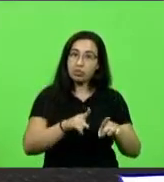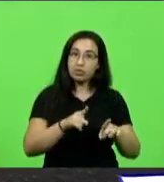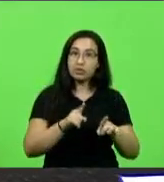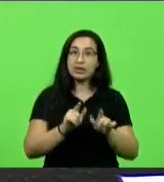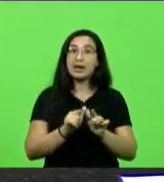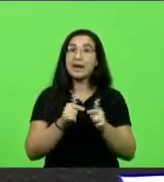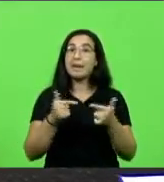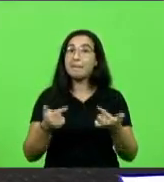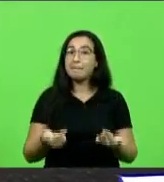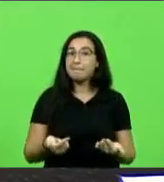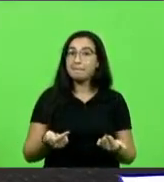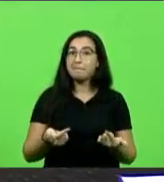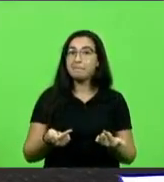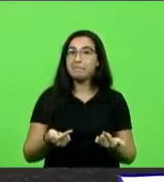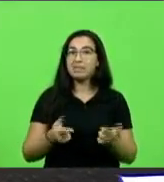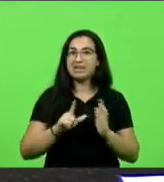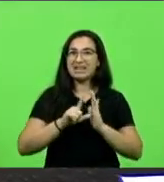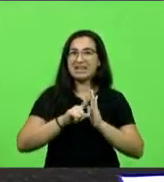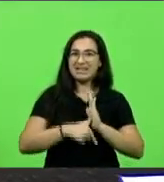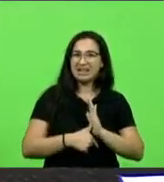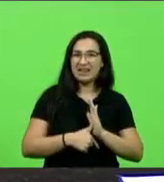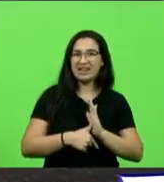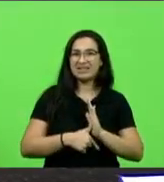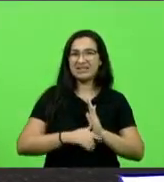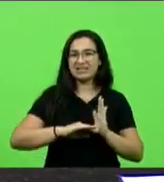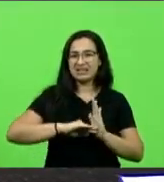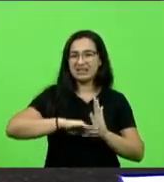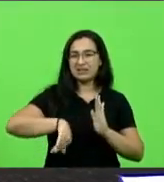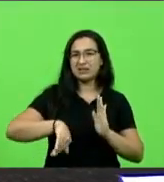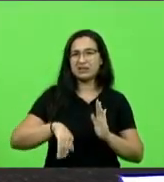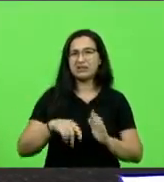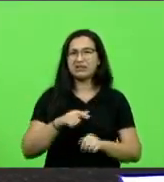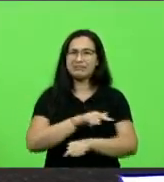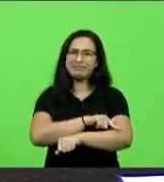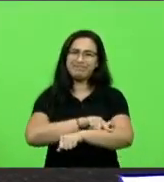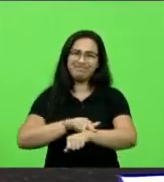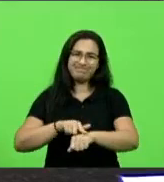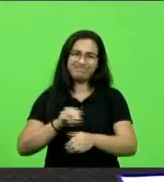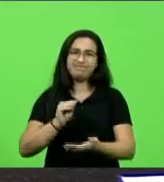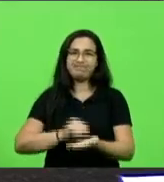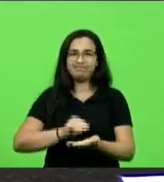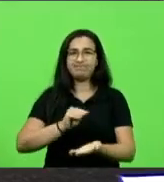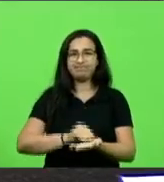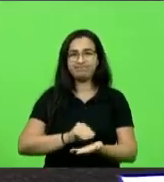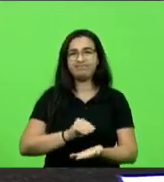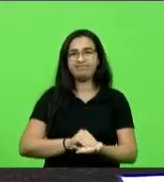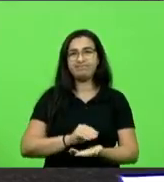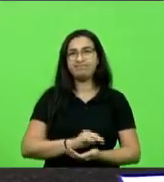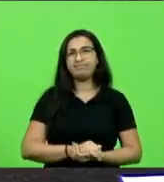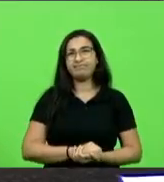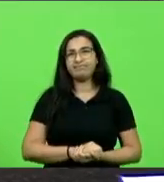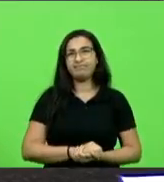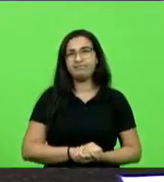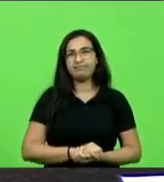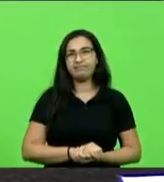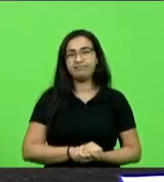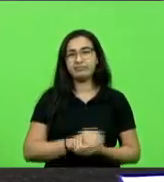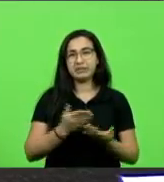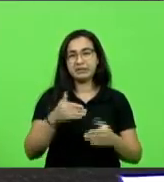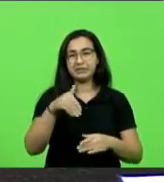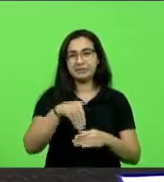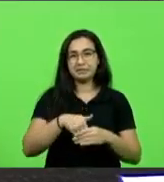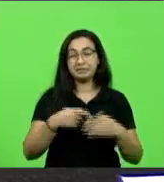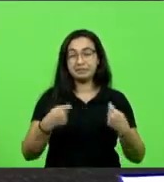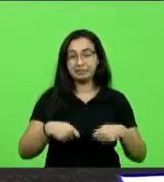Mas não. Não façam essa atitude deselegante. De evitar que o projeto seja votado.